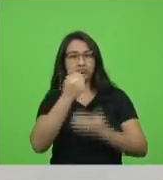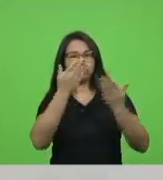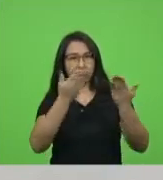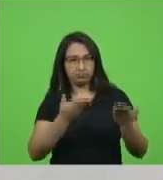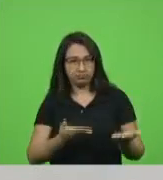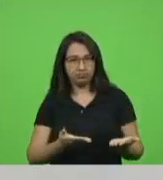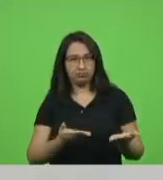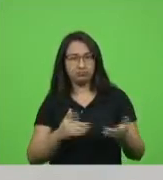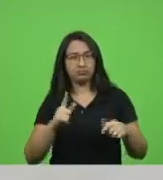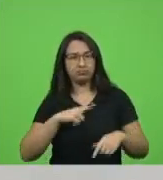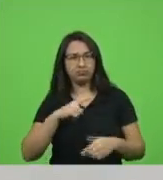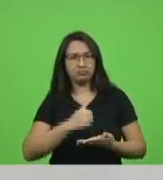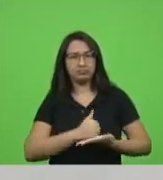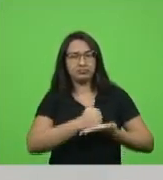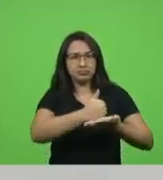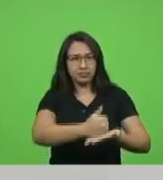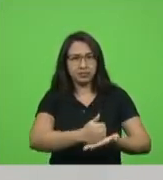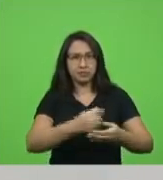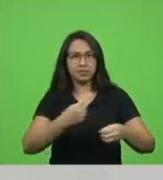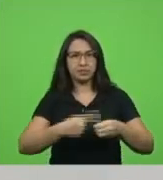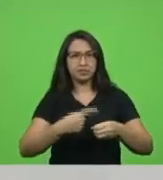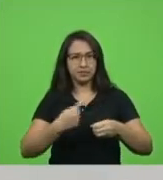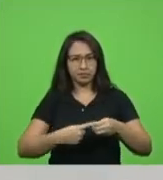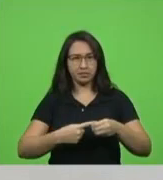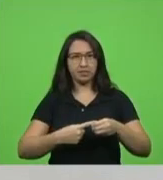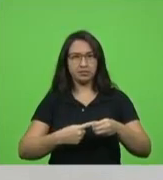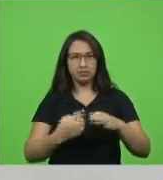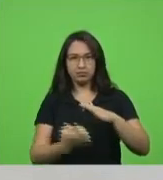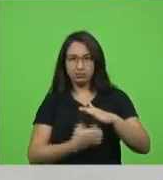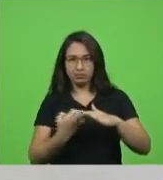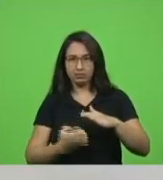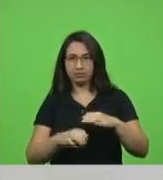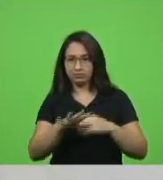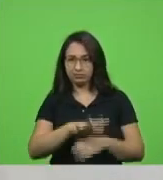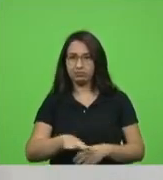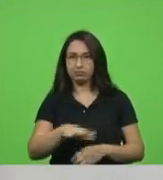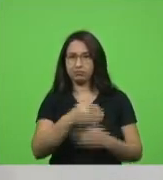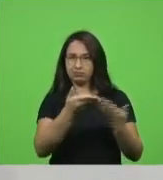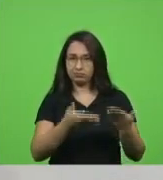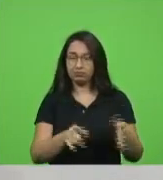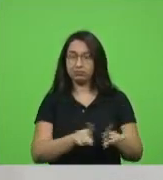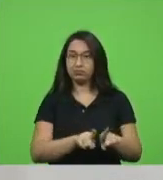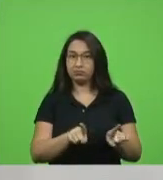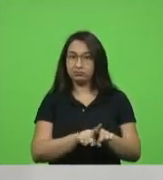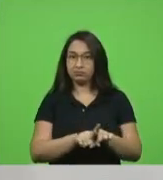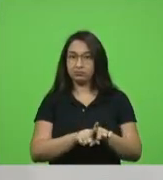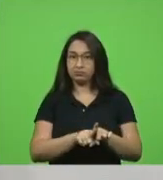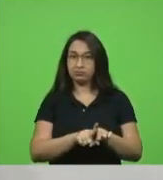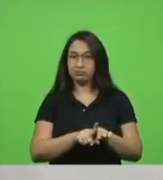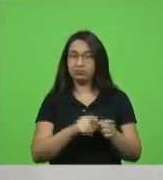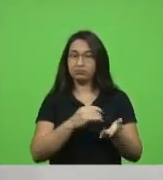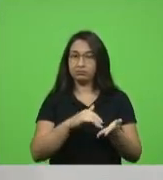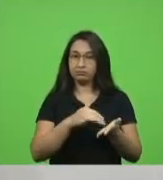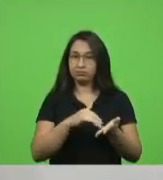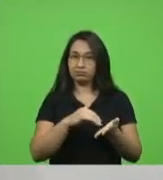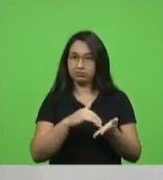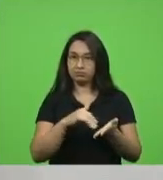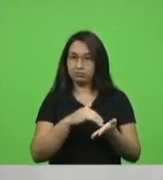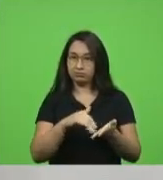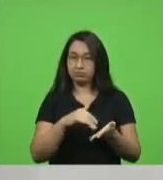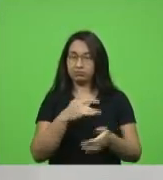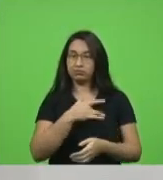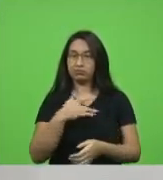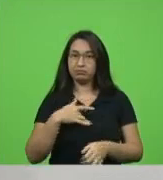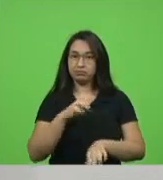município do empresariado local e o apoio também da Secretaria de Saúde do Estado vimos as